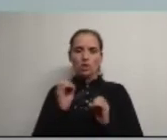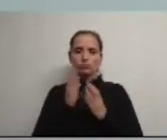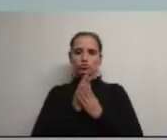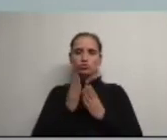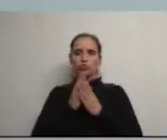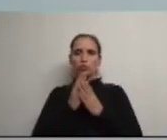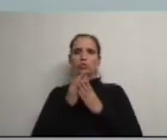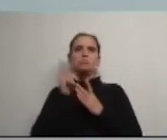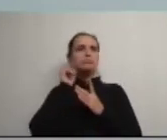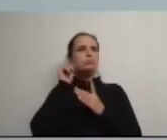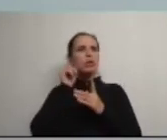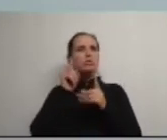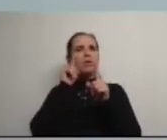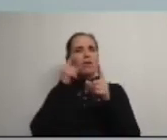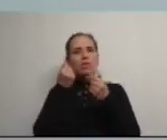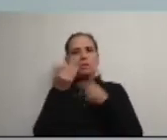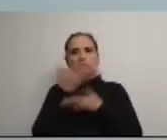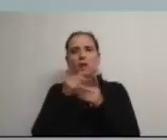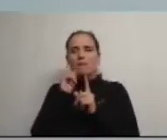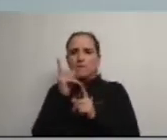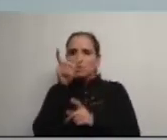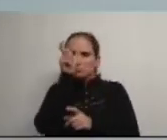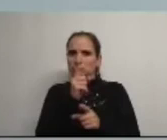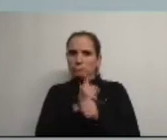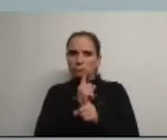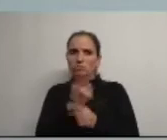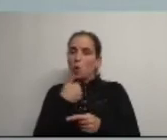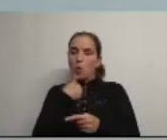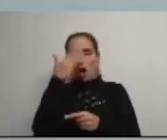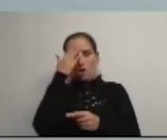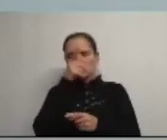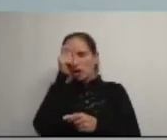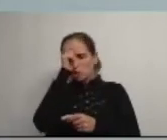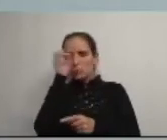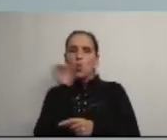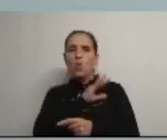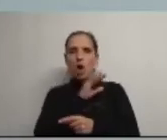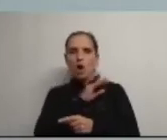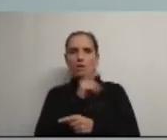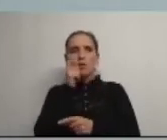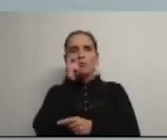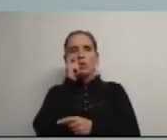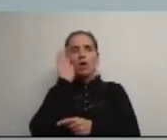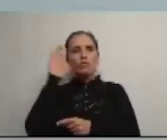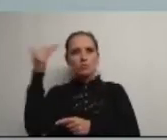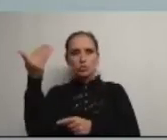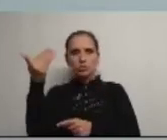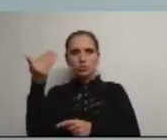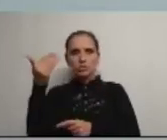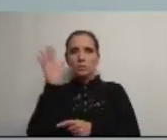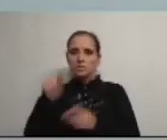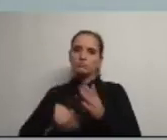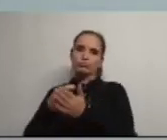estudo de viabilidade económica e financeira relativo ao mesmo a meu ver um desrespeito completo por quem no futuro terá de o